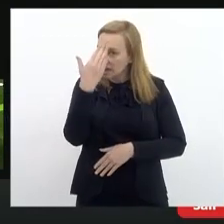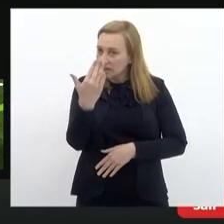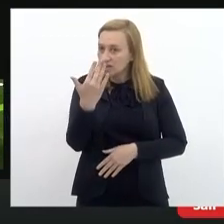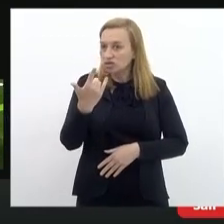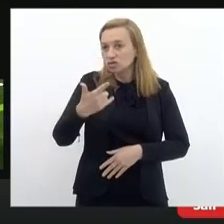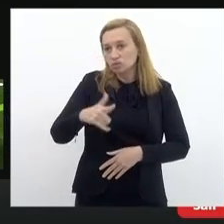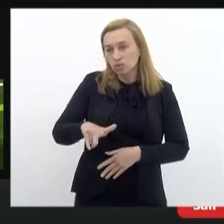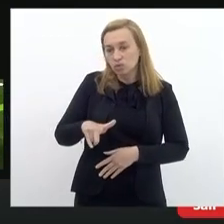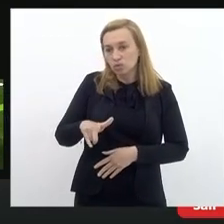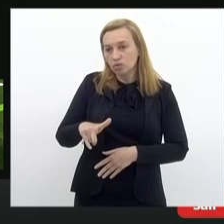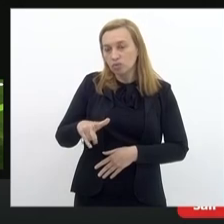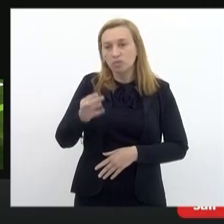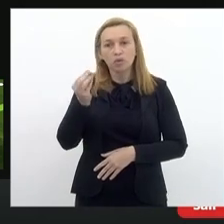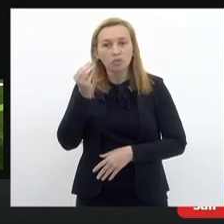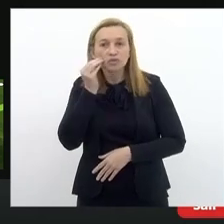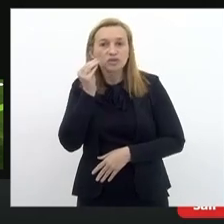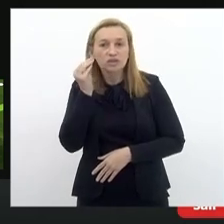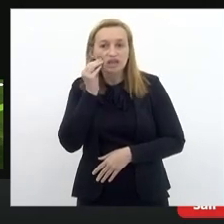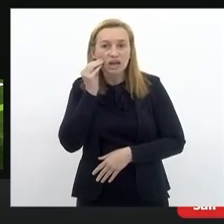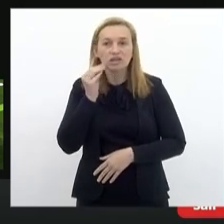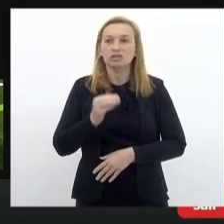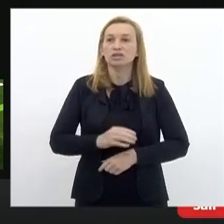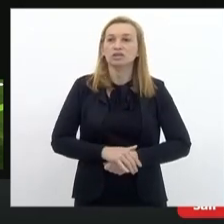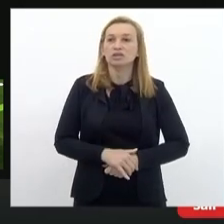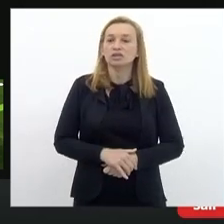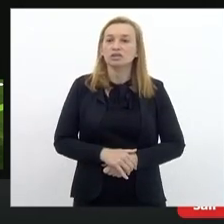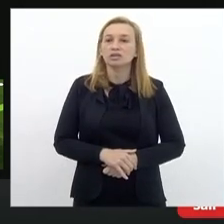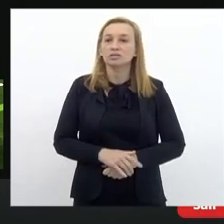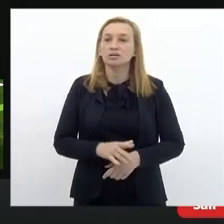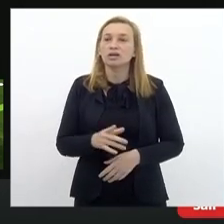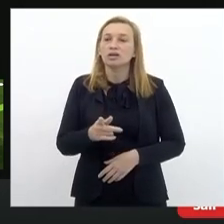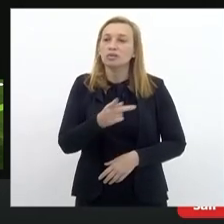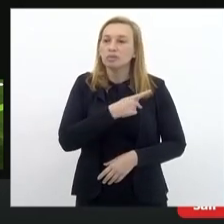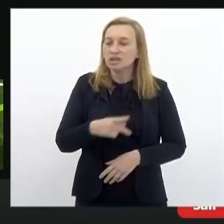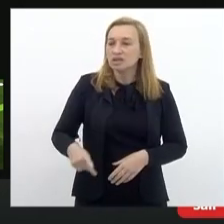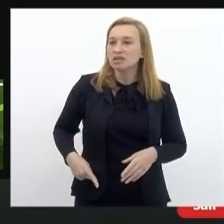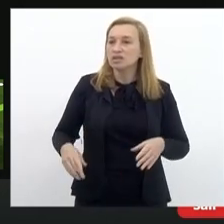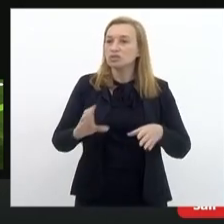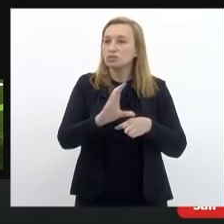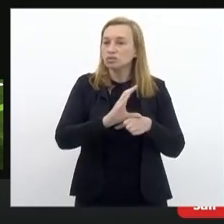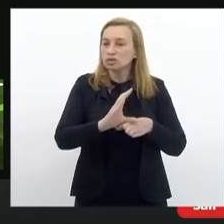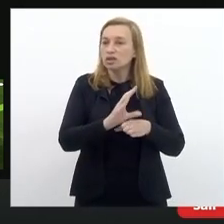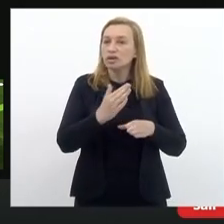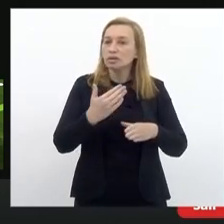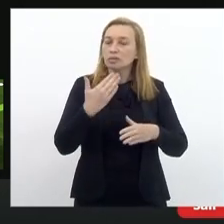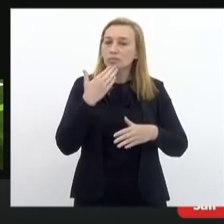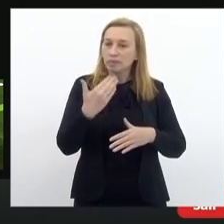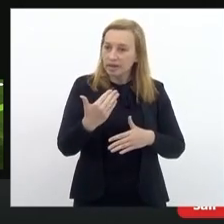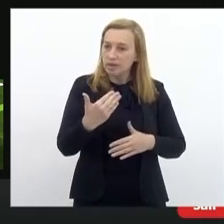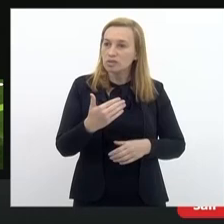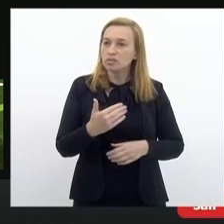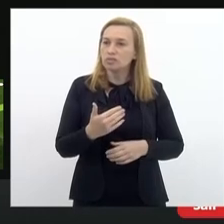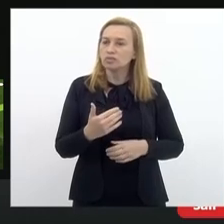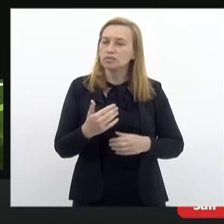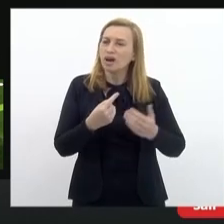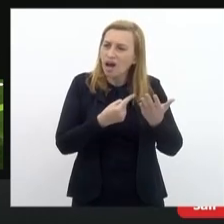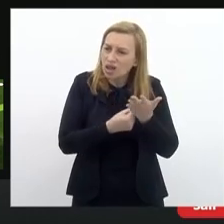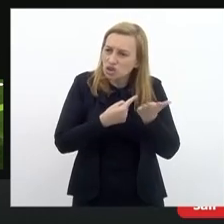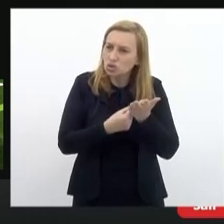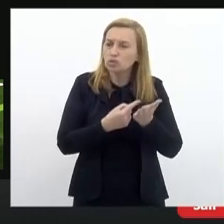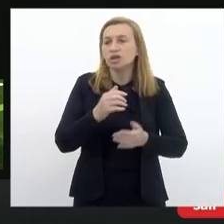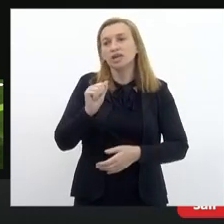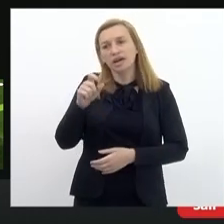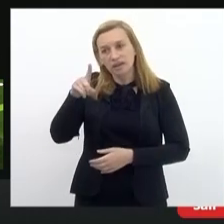oportunidade e ao presidente do conselho reforço a ajuda que a